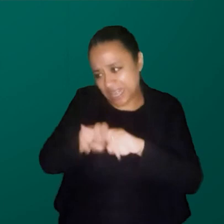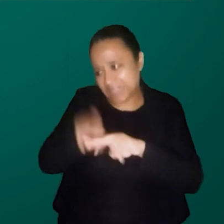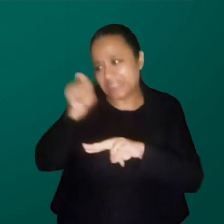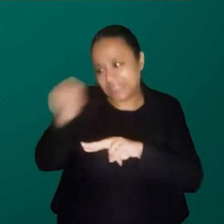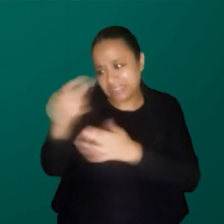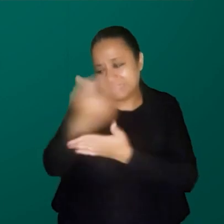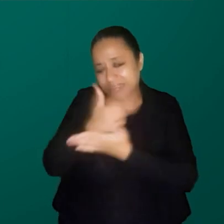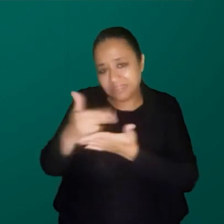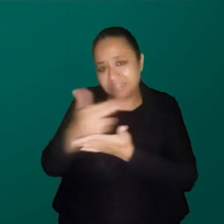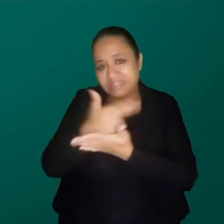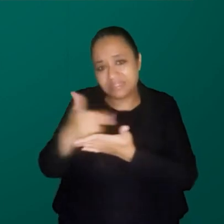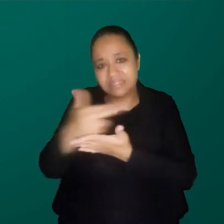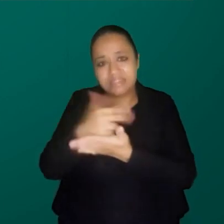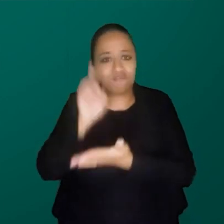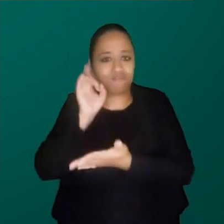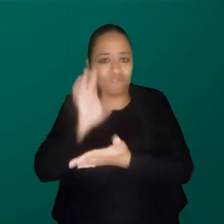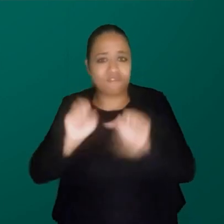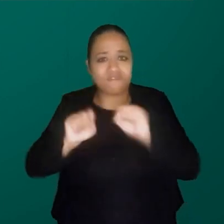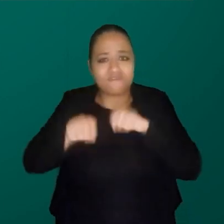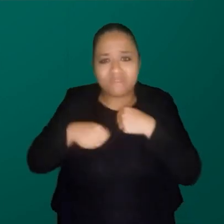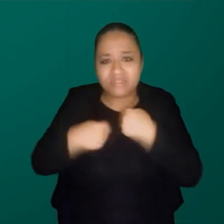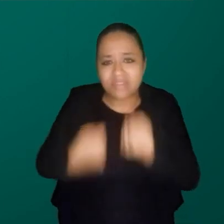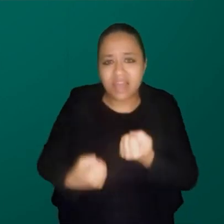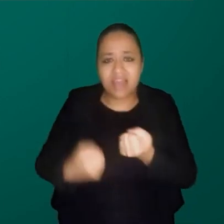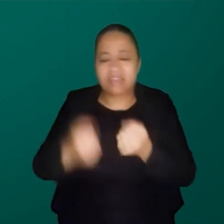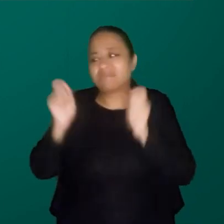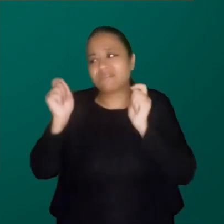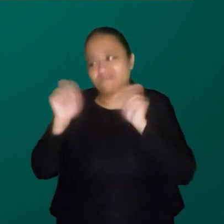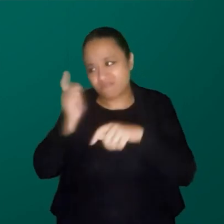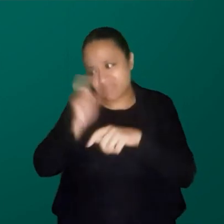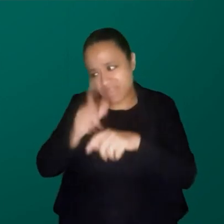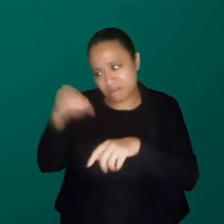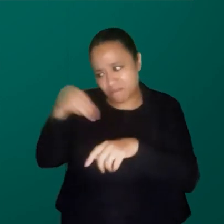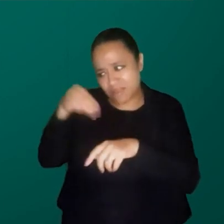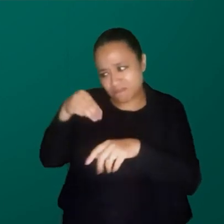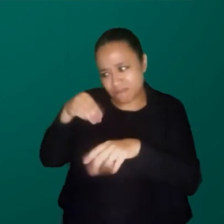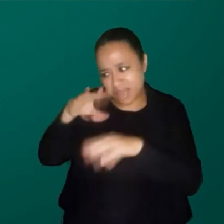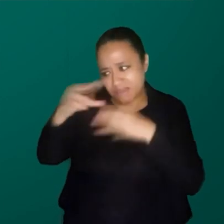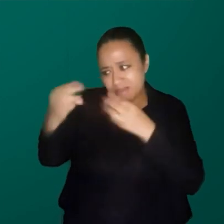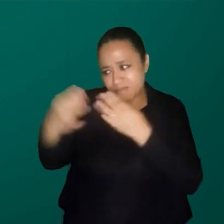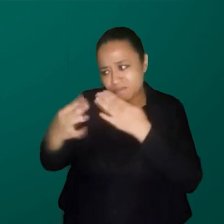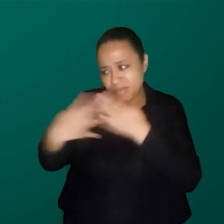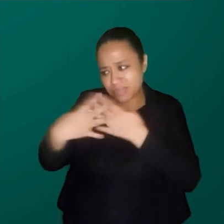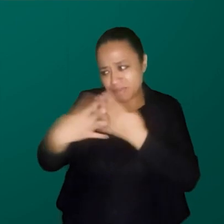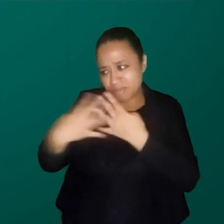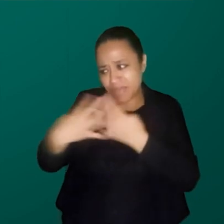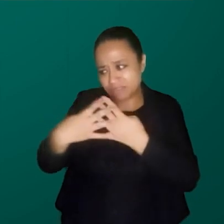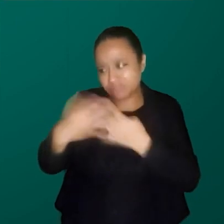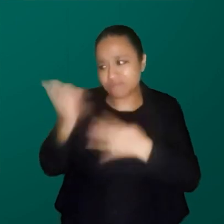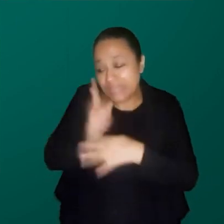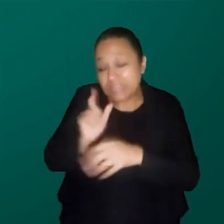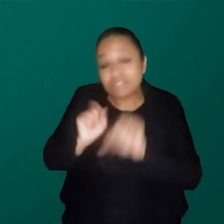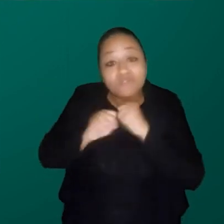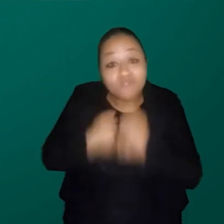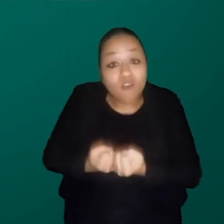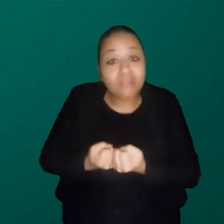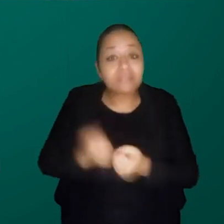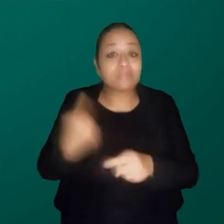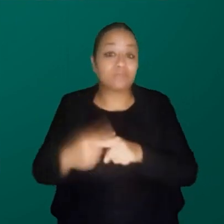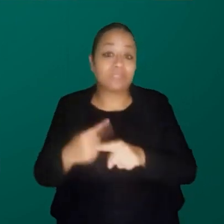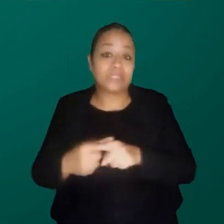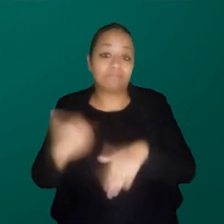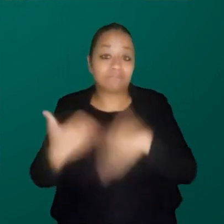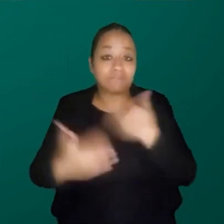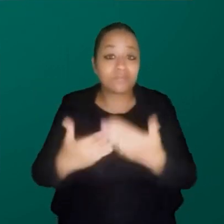desenhando, esforçada, tu vai bem matemática, porque tu esforça tanto. Esse mecanismo que